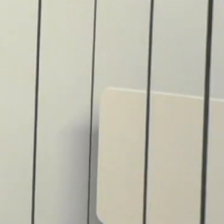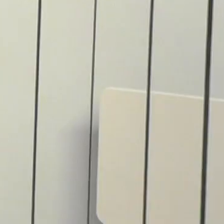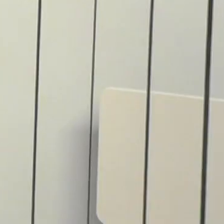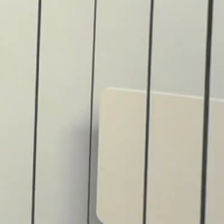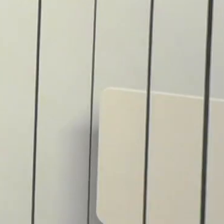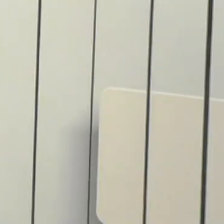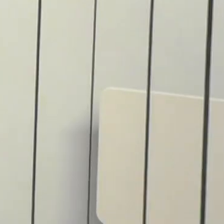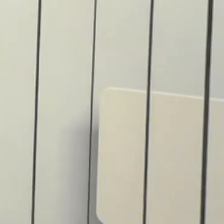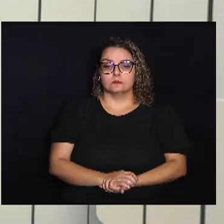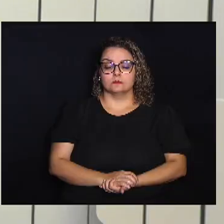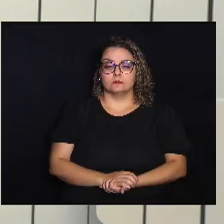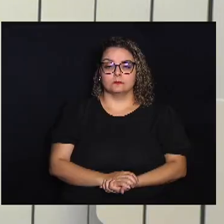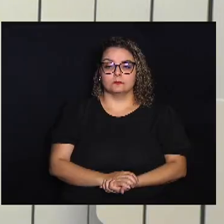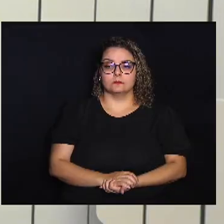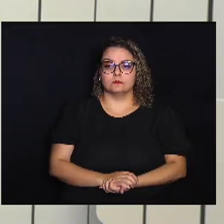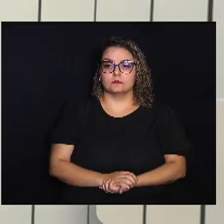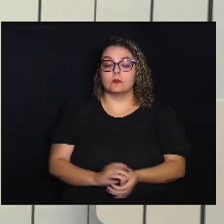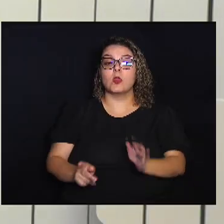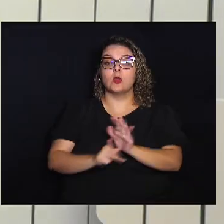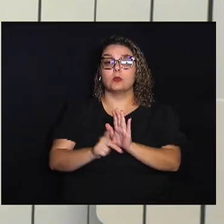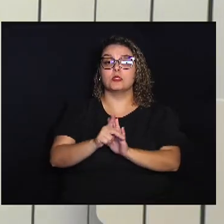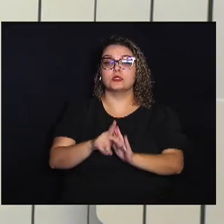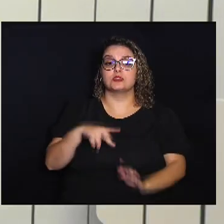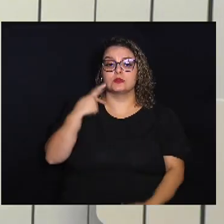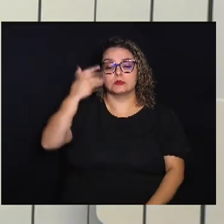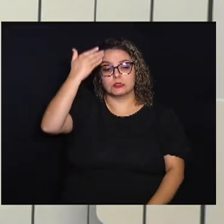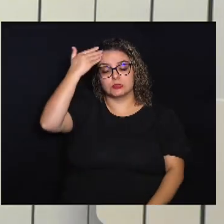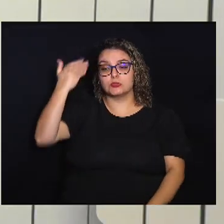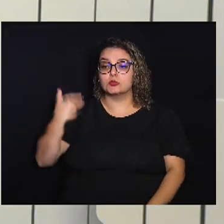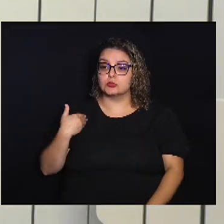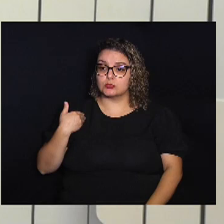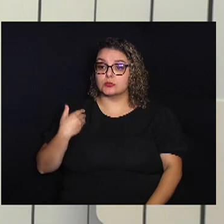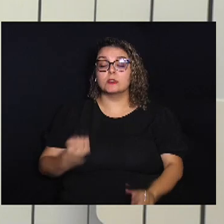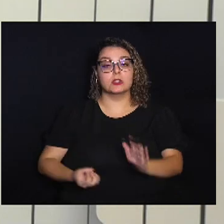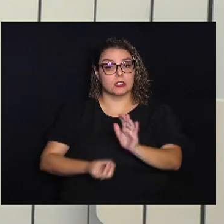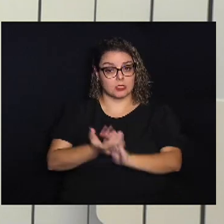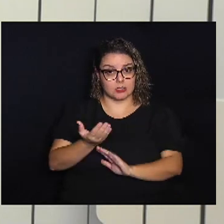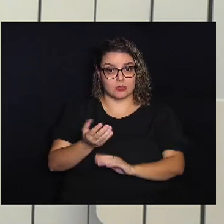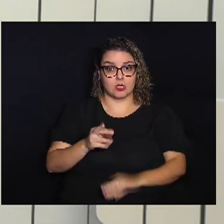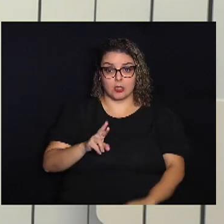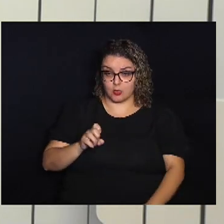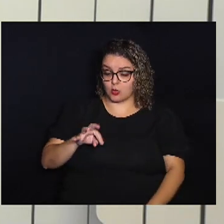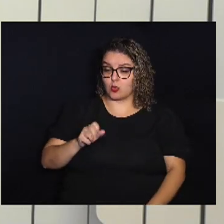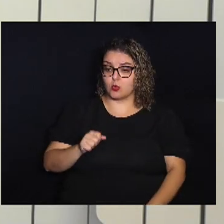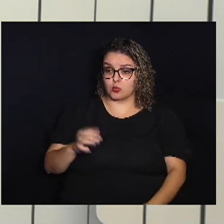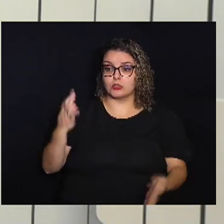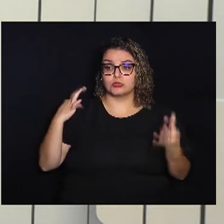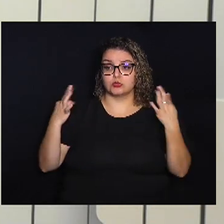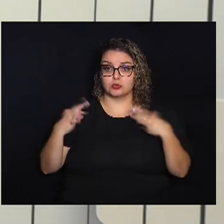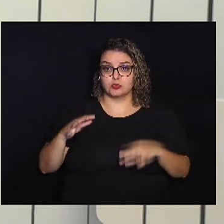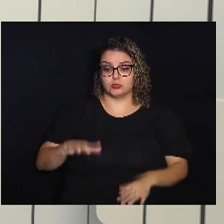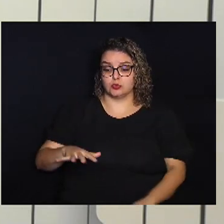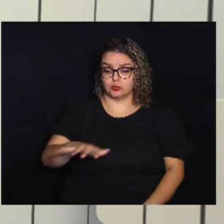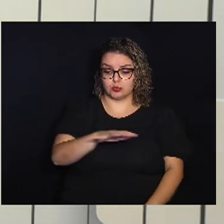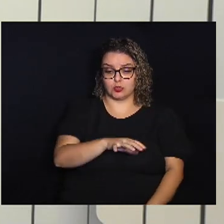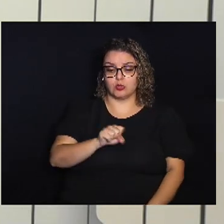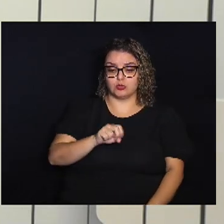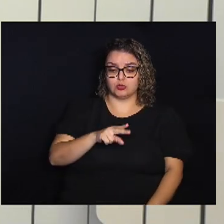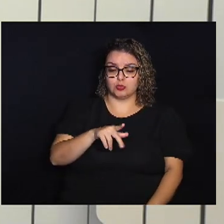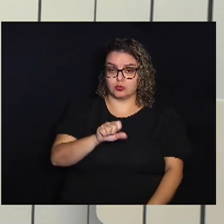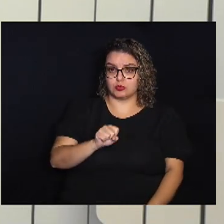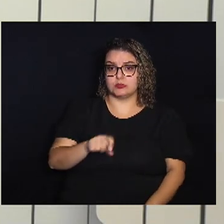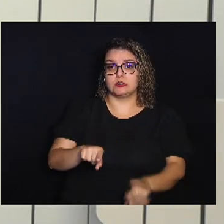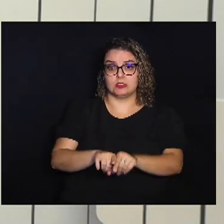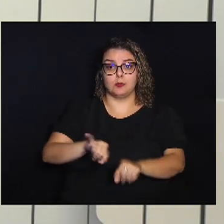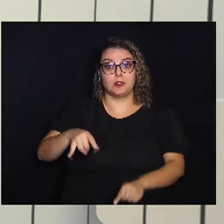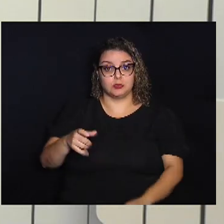O projeto Da vereadora Débora Palermo Que institui A rota turística Dos distritos De Sousas E Joaquim